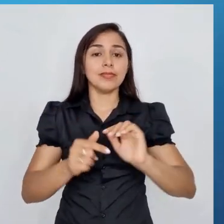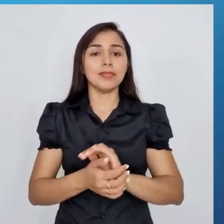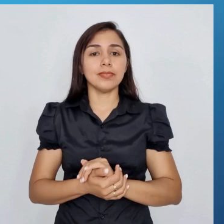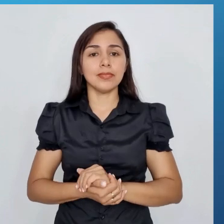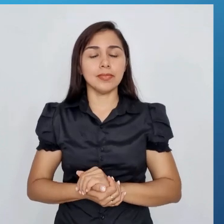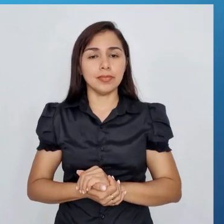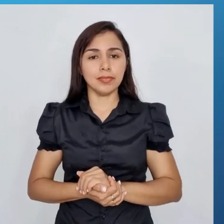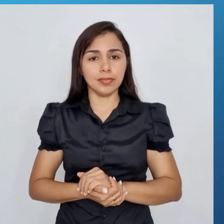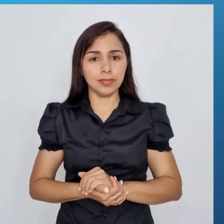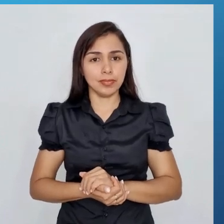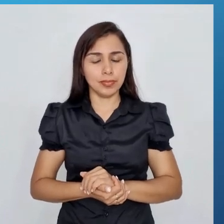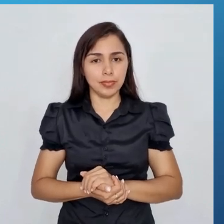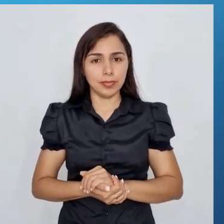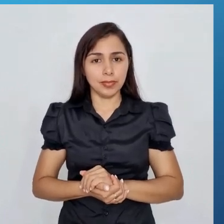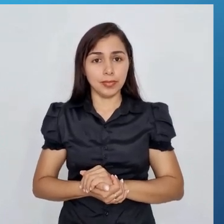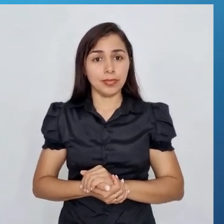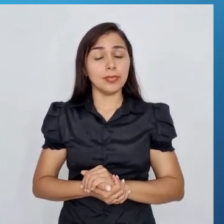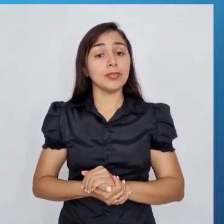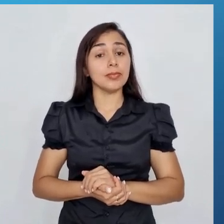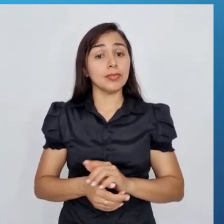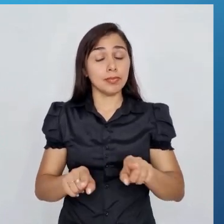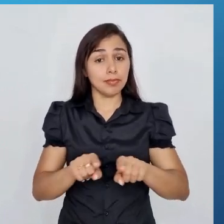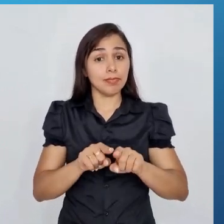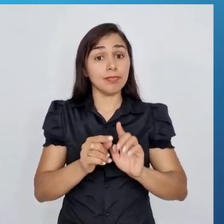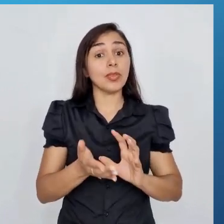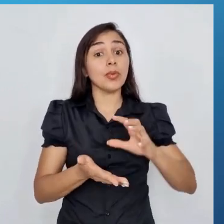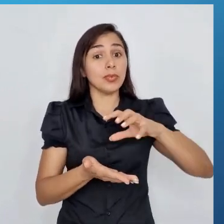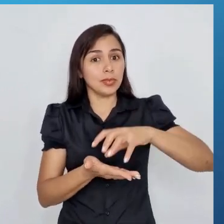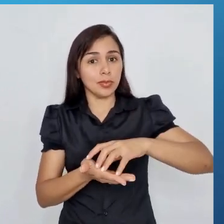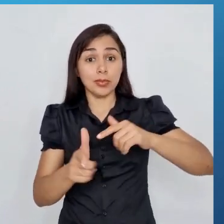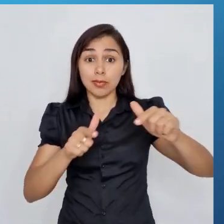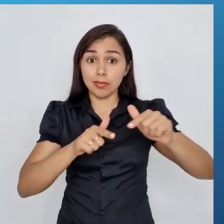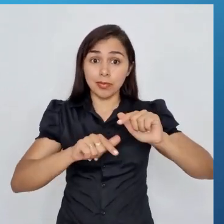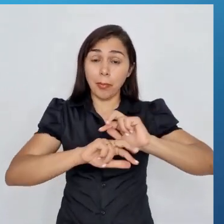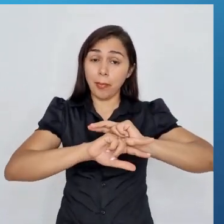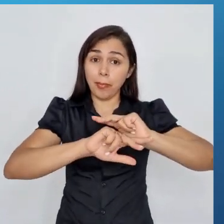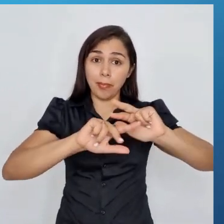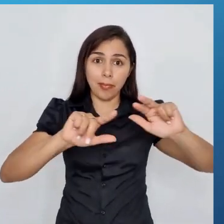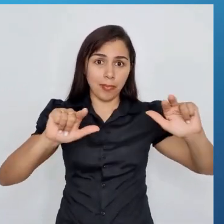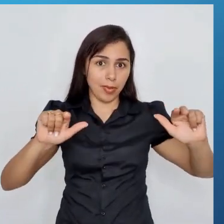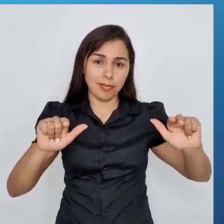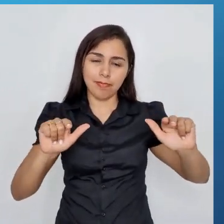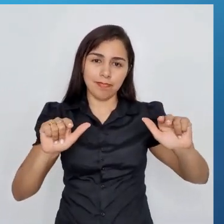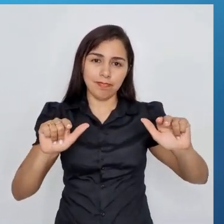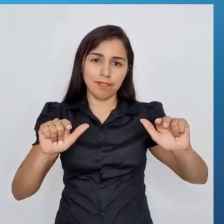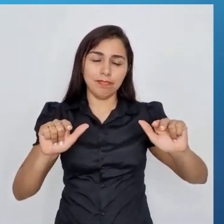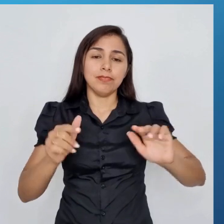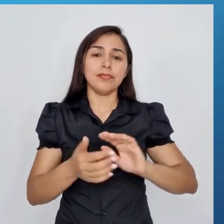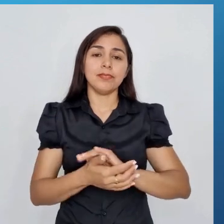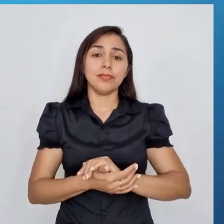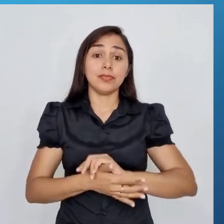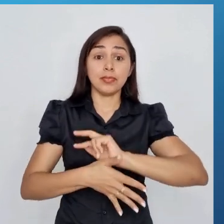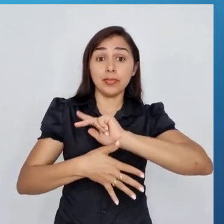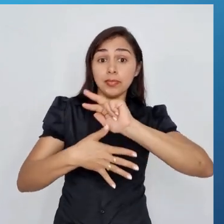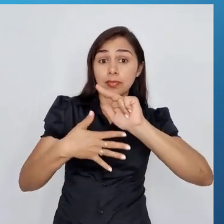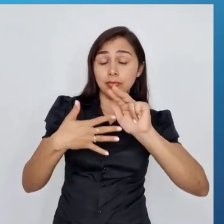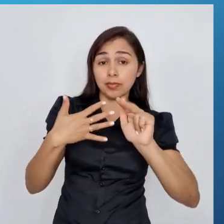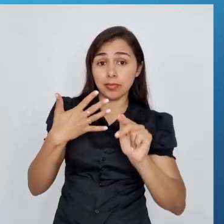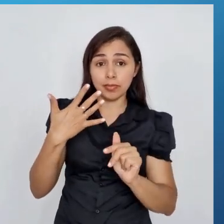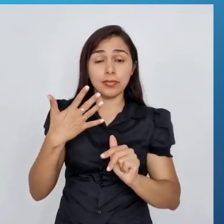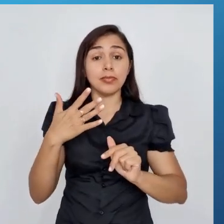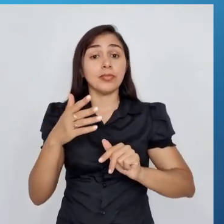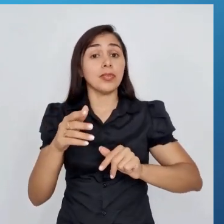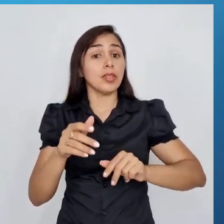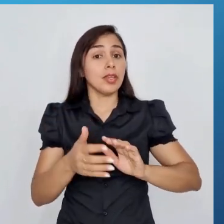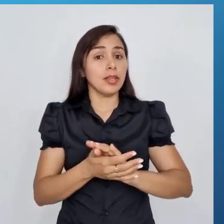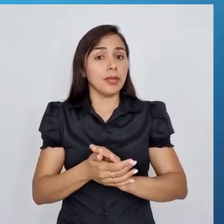Já no setor de prestação de serviços, a gente tem uma variedade muito grande também de profissionais que